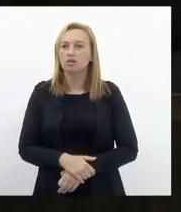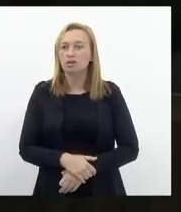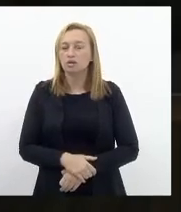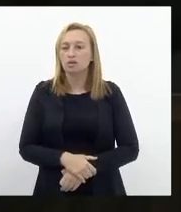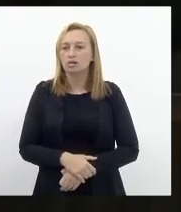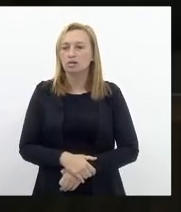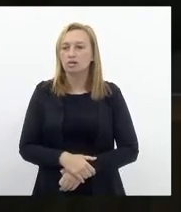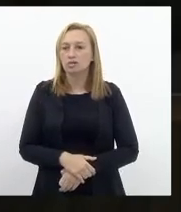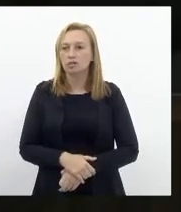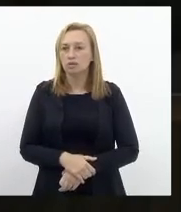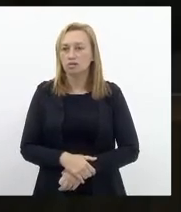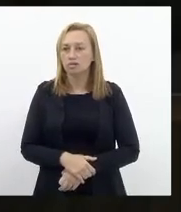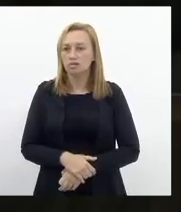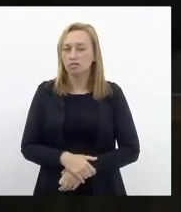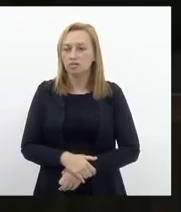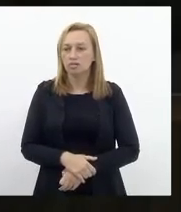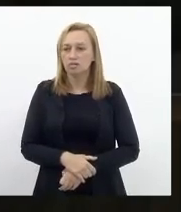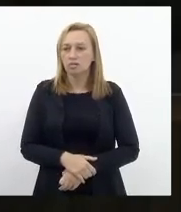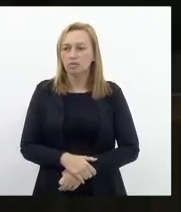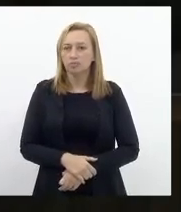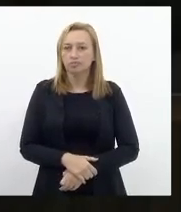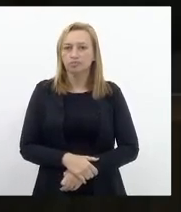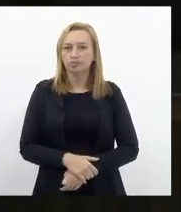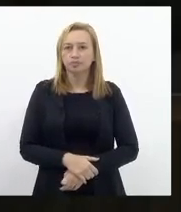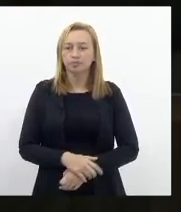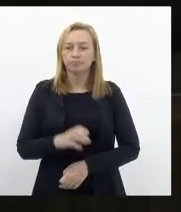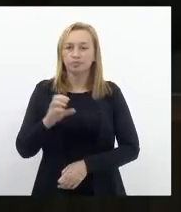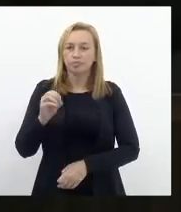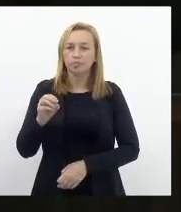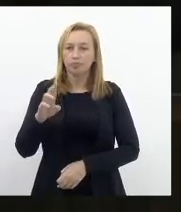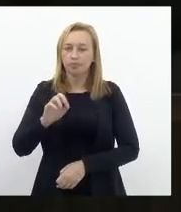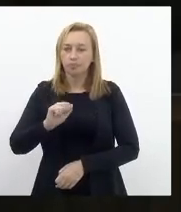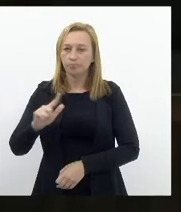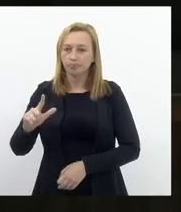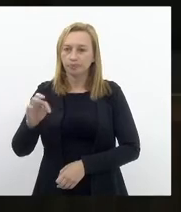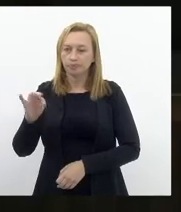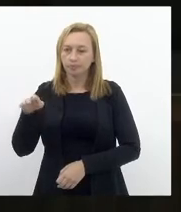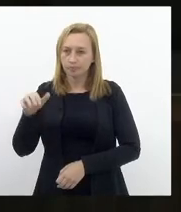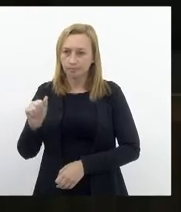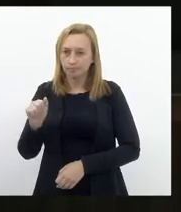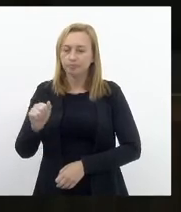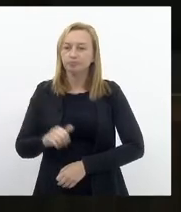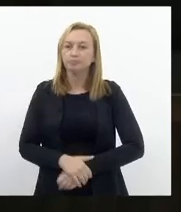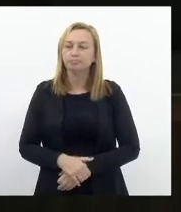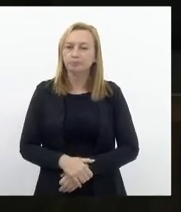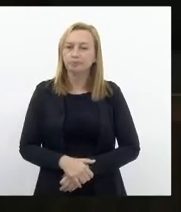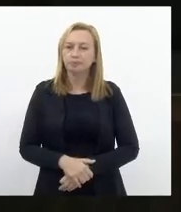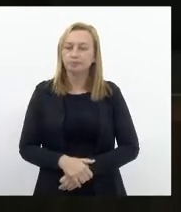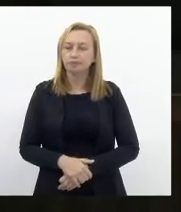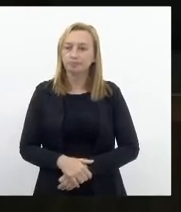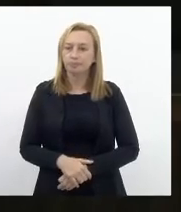Delegado Carlos Augusto, Coronel Salema, para emitir parecer.